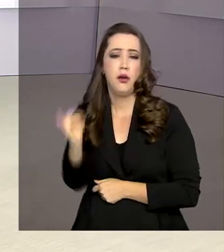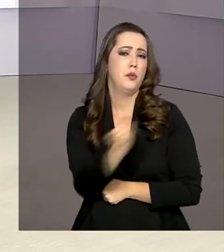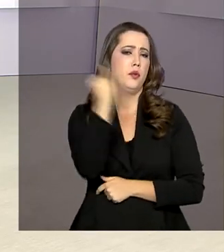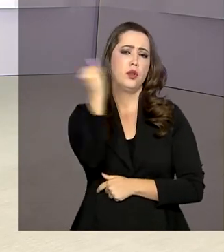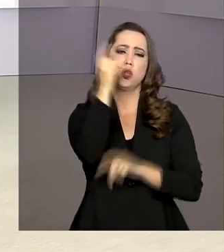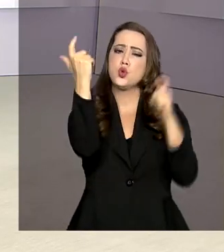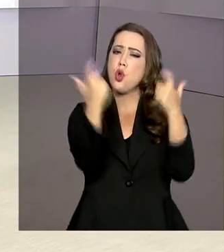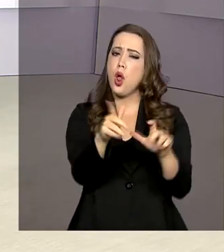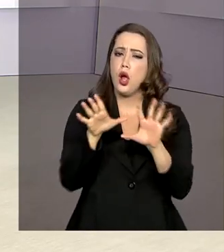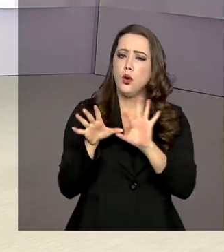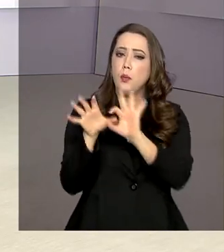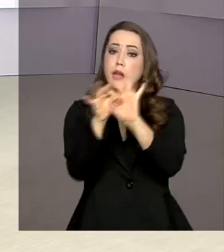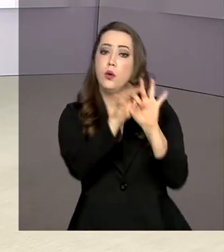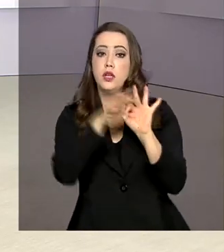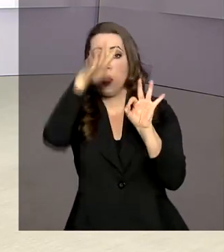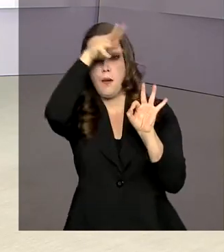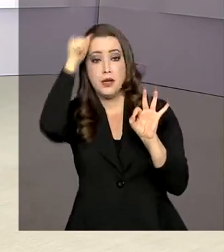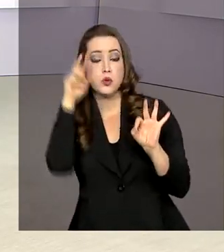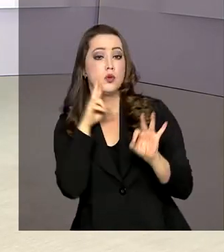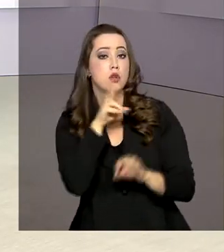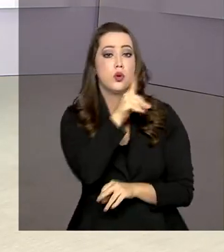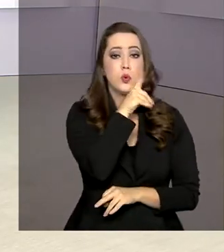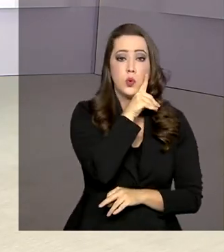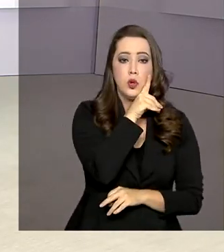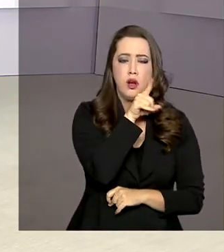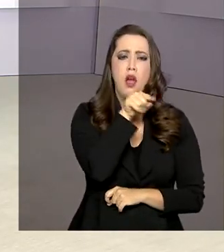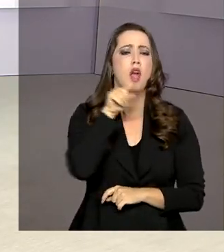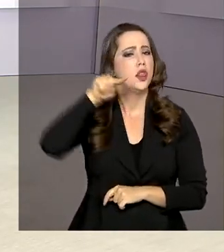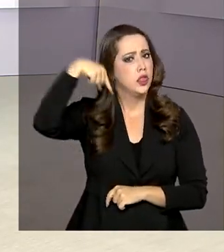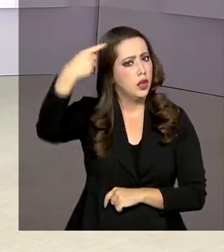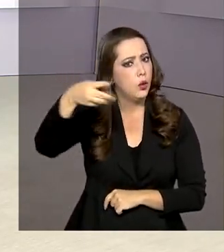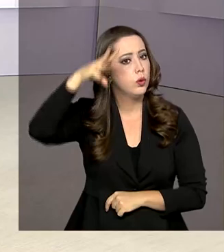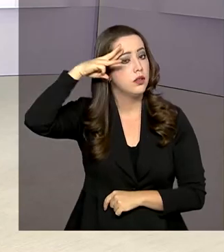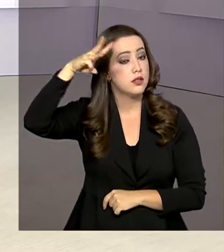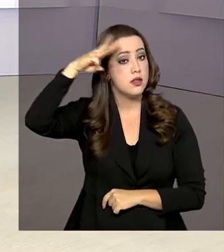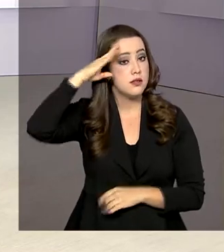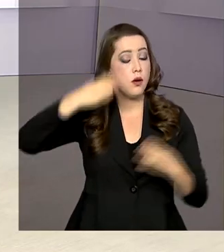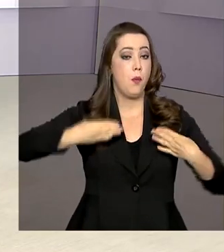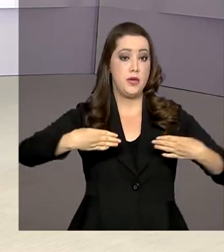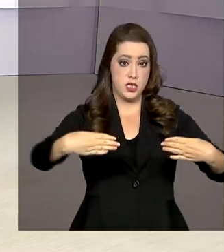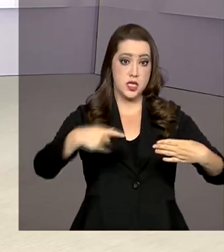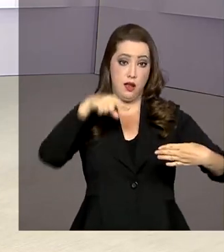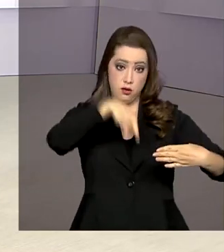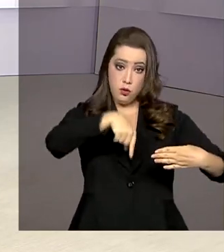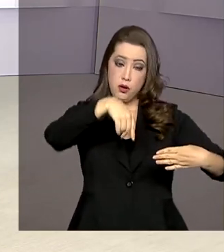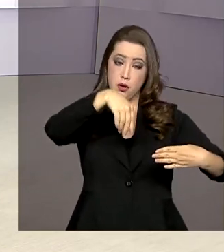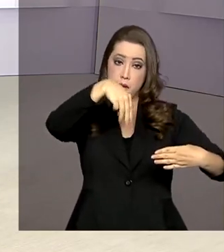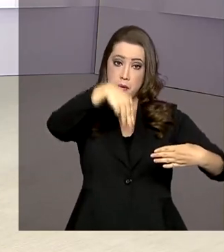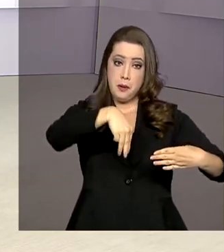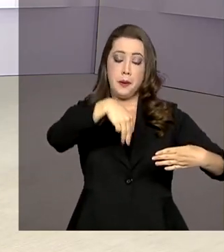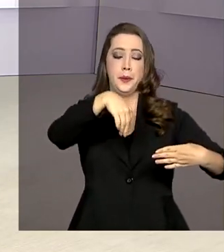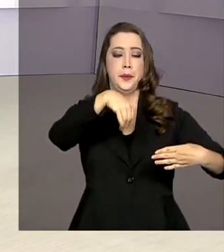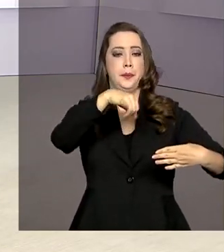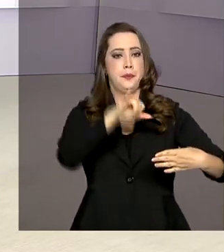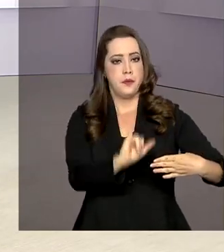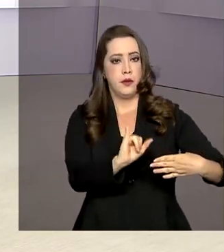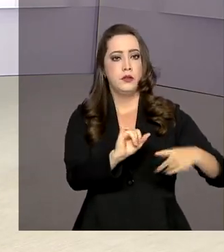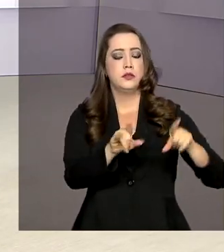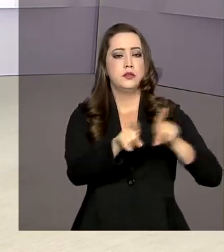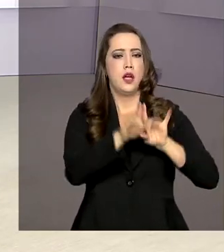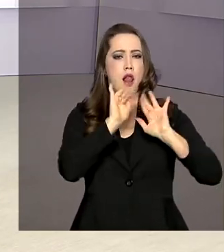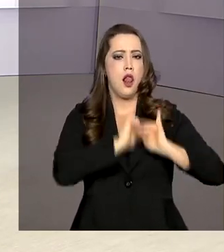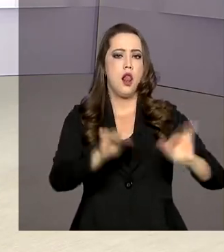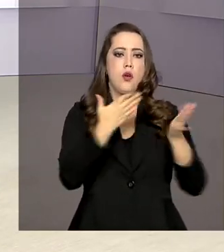estados do Amazonas e Rondônia. Na próxima terça-feira, o Ministério da Infraestrutura dá a largada para o início da